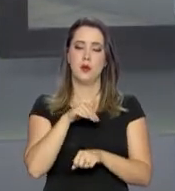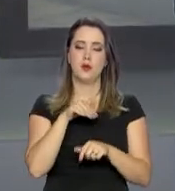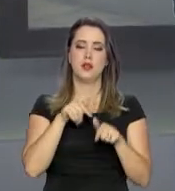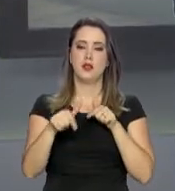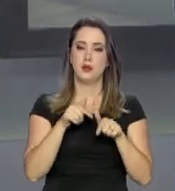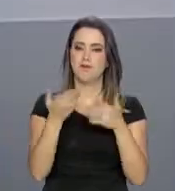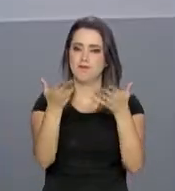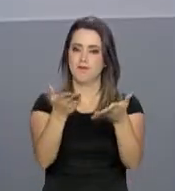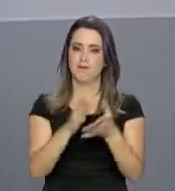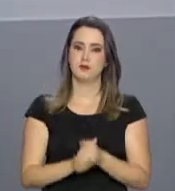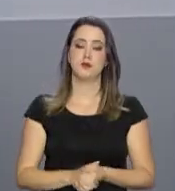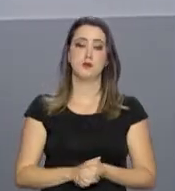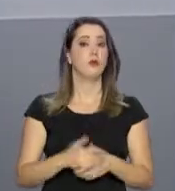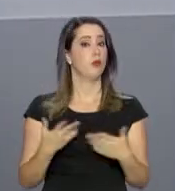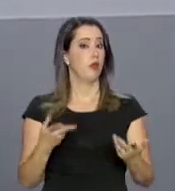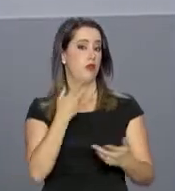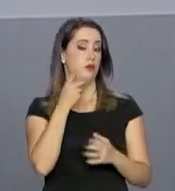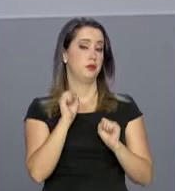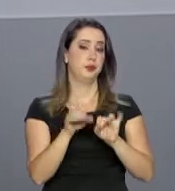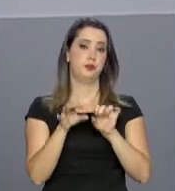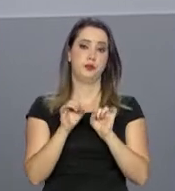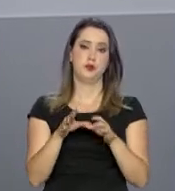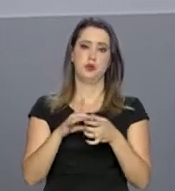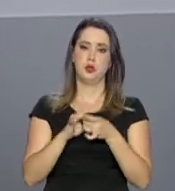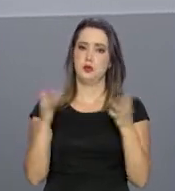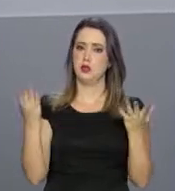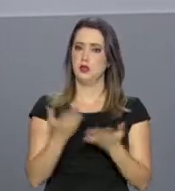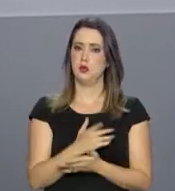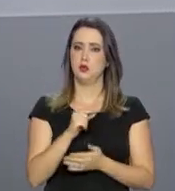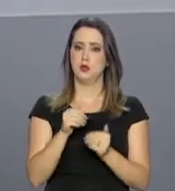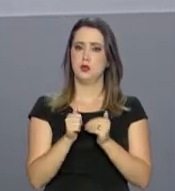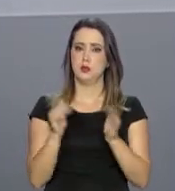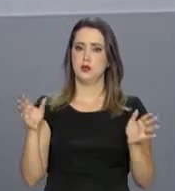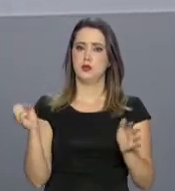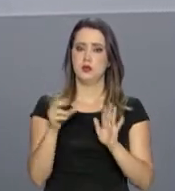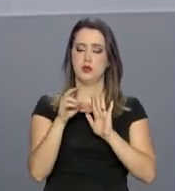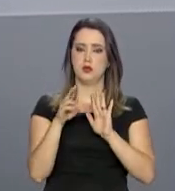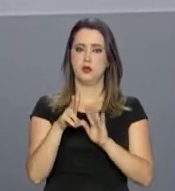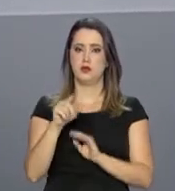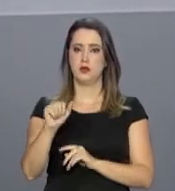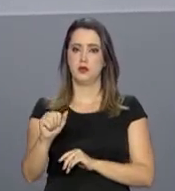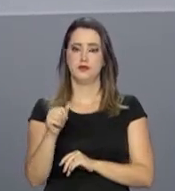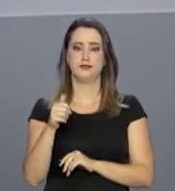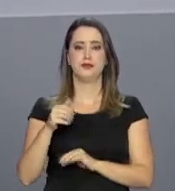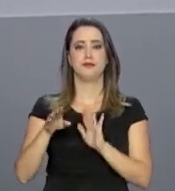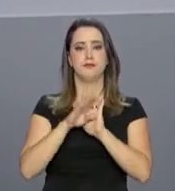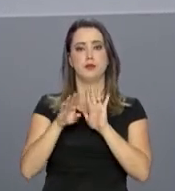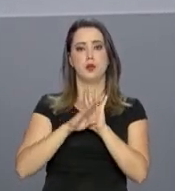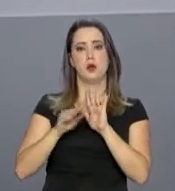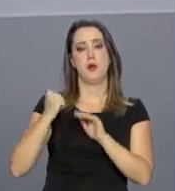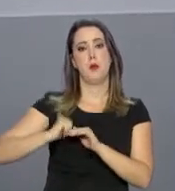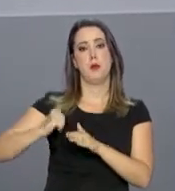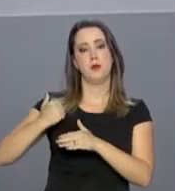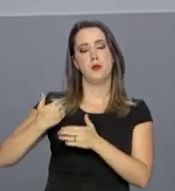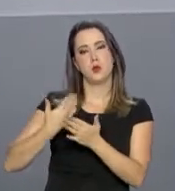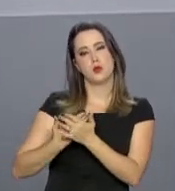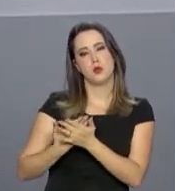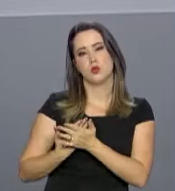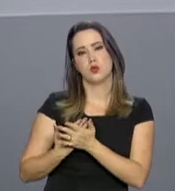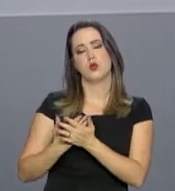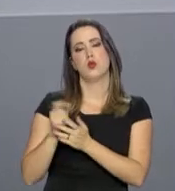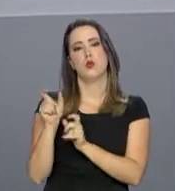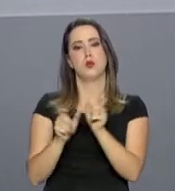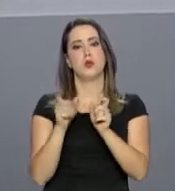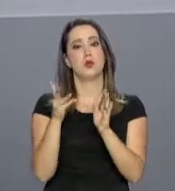trabalho aí. E ainda sobre educação, foi autorizada hoje a abertura de novas vagas para o programa Bolsa Permanência, que atende